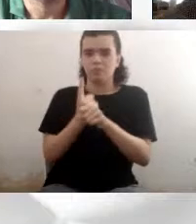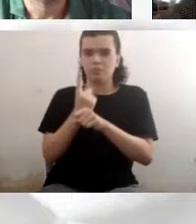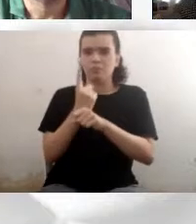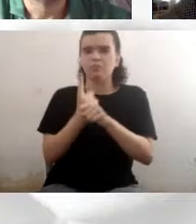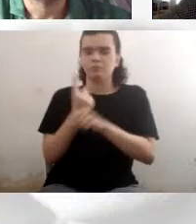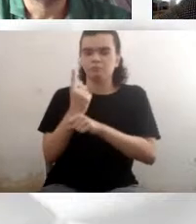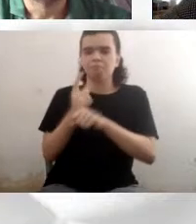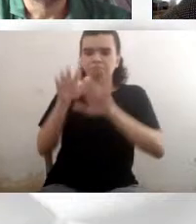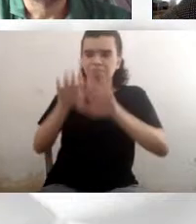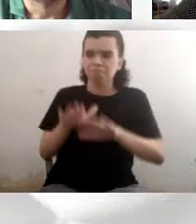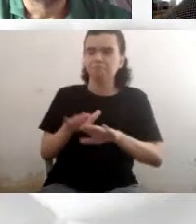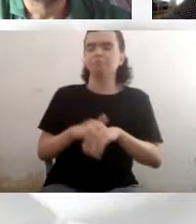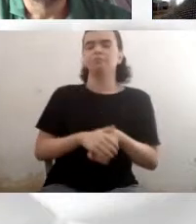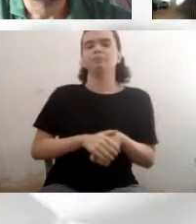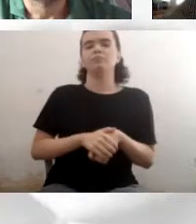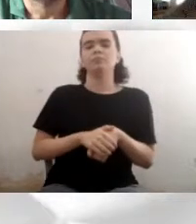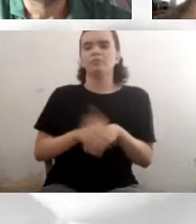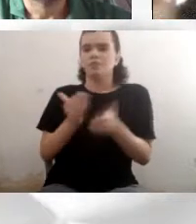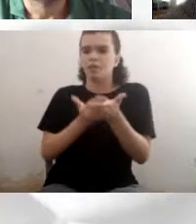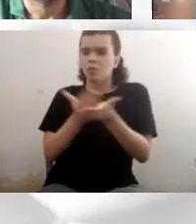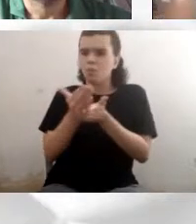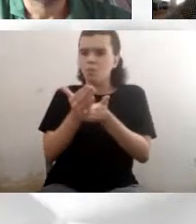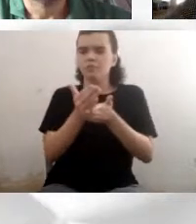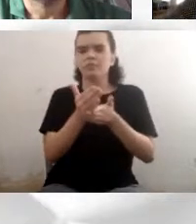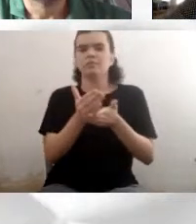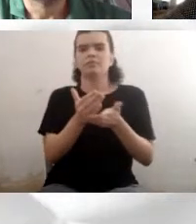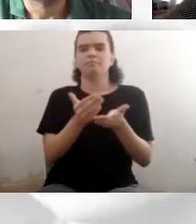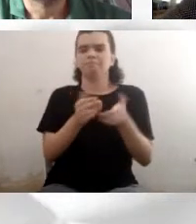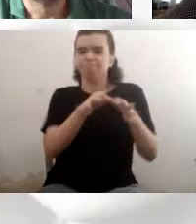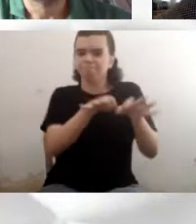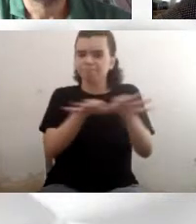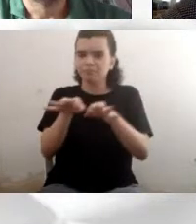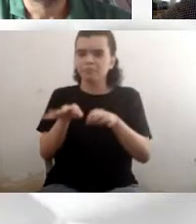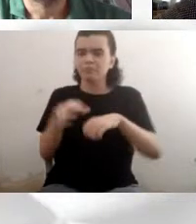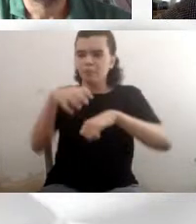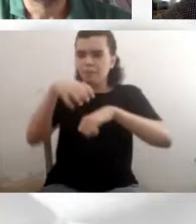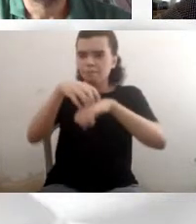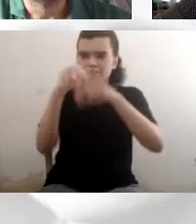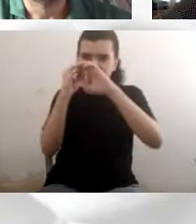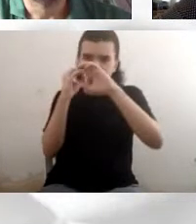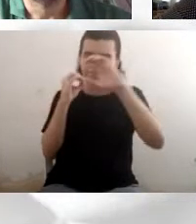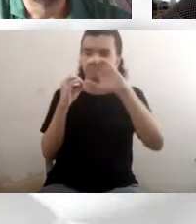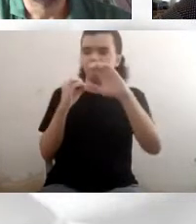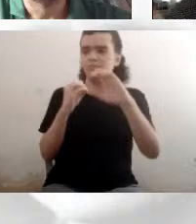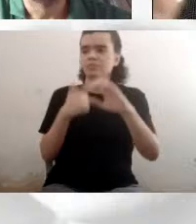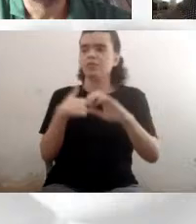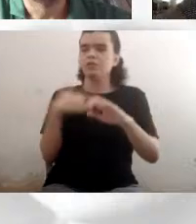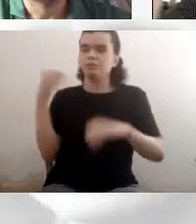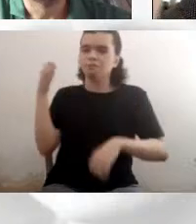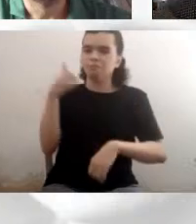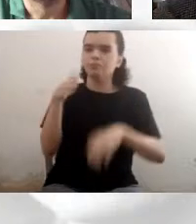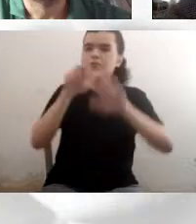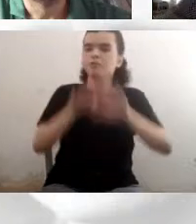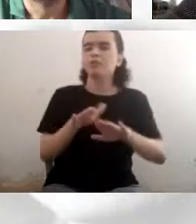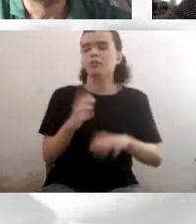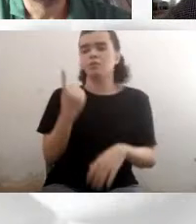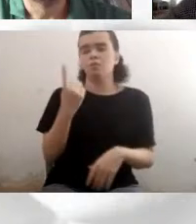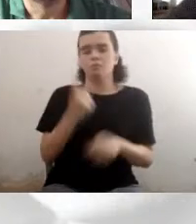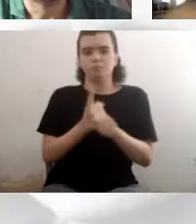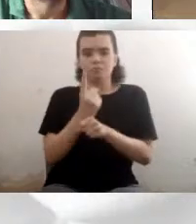instalado, começando as operações para ajudar na... A gente chama de